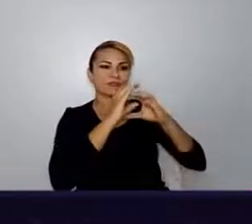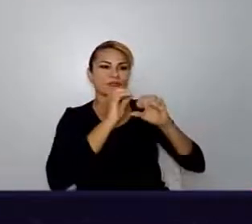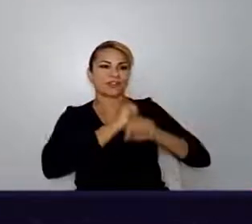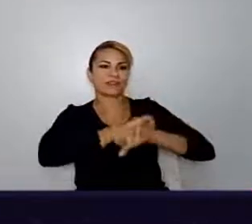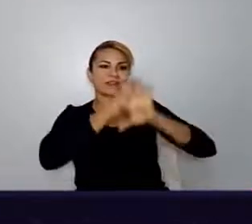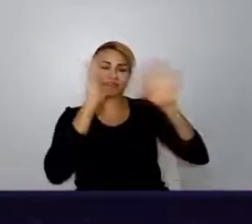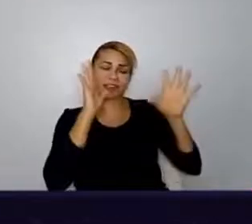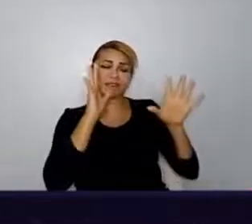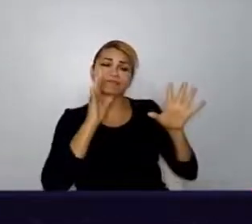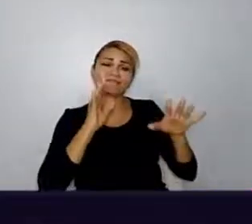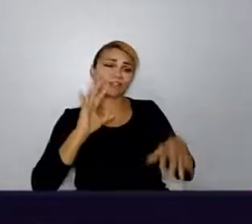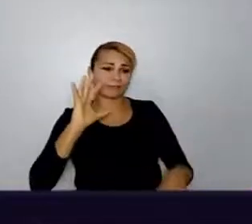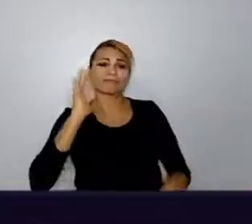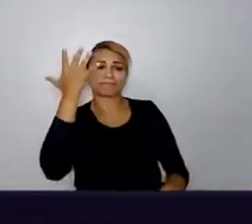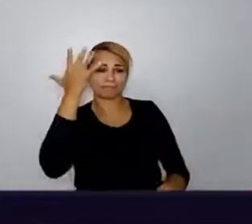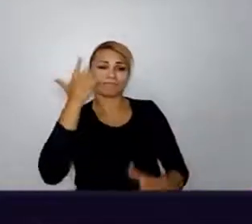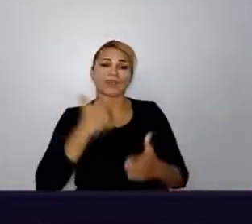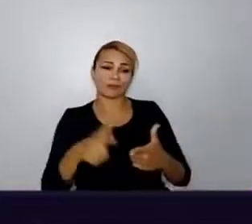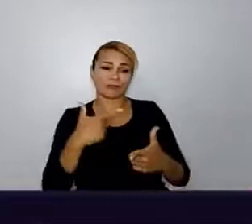Uau!